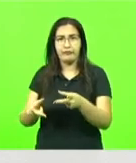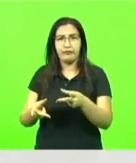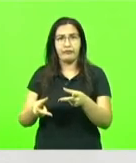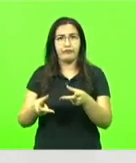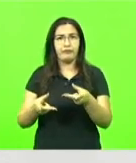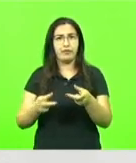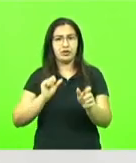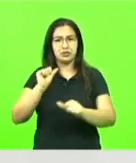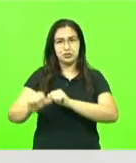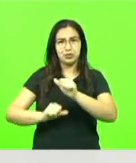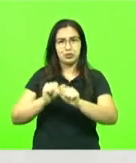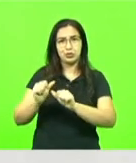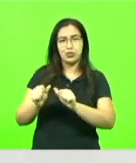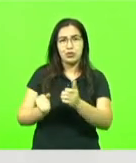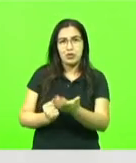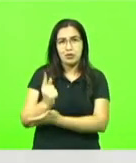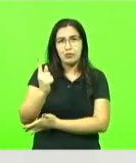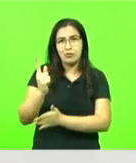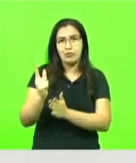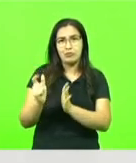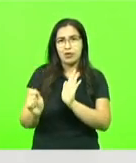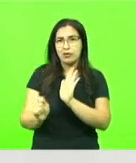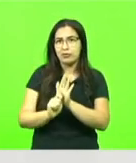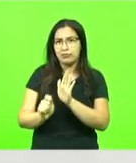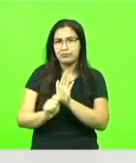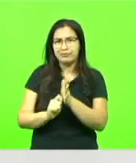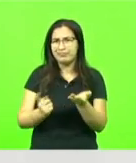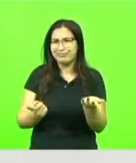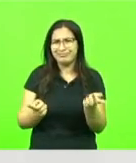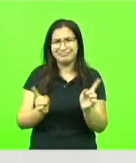também seja um reciclador de material